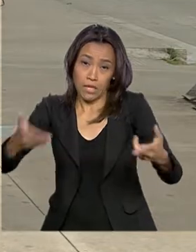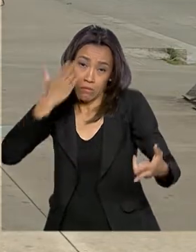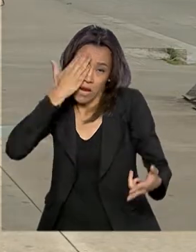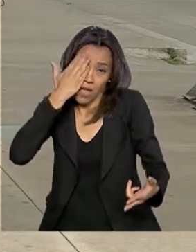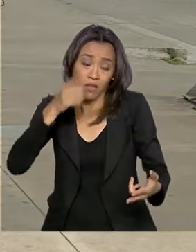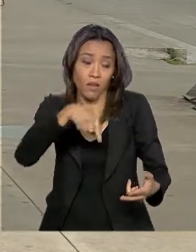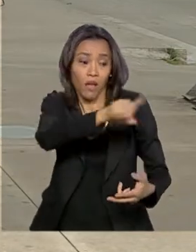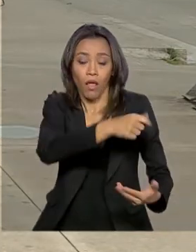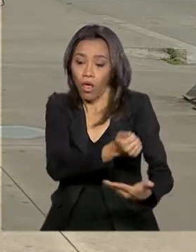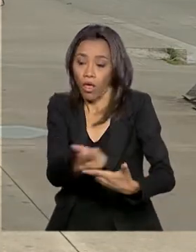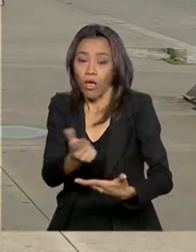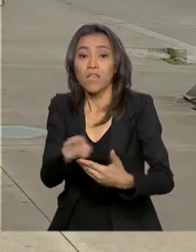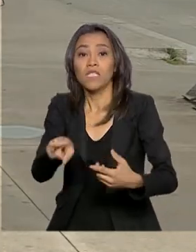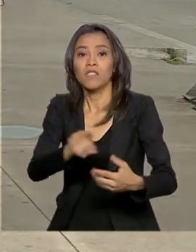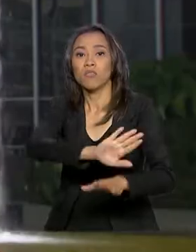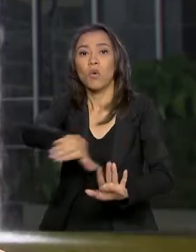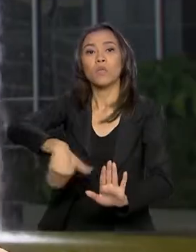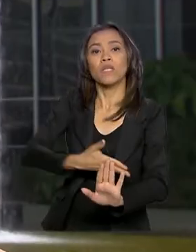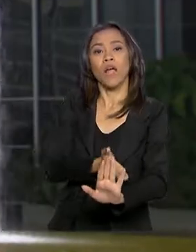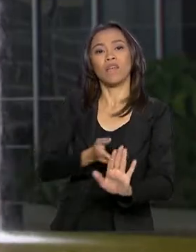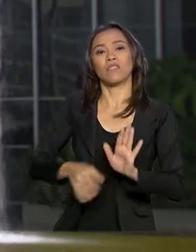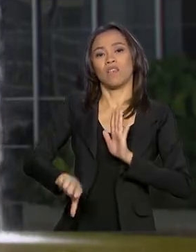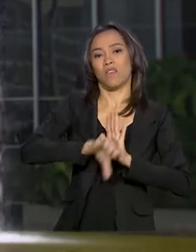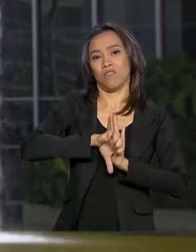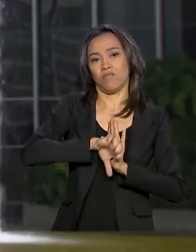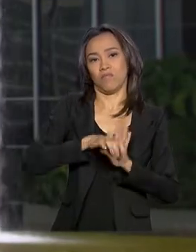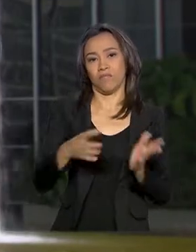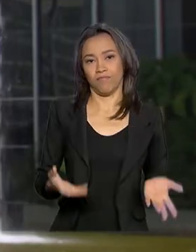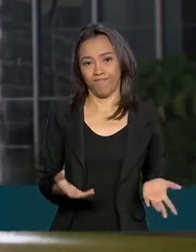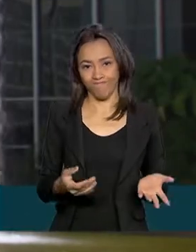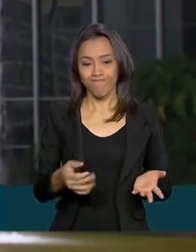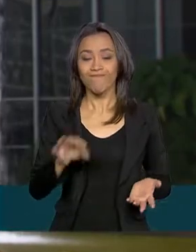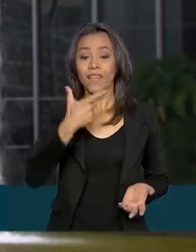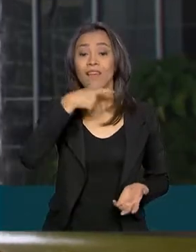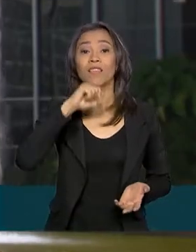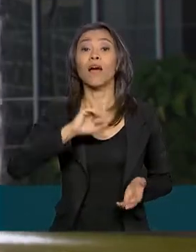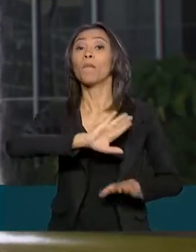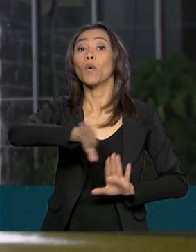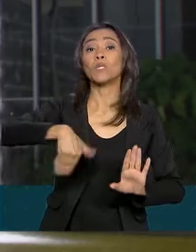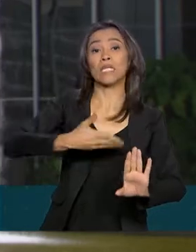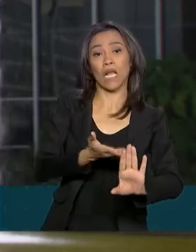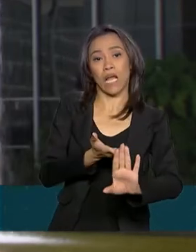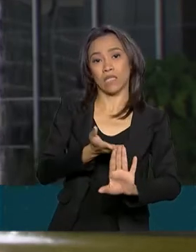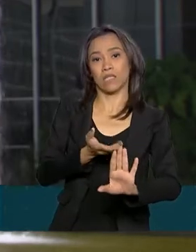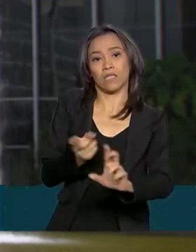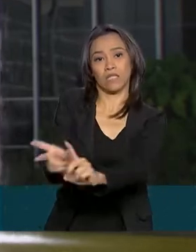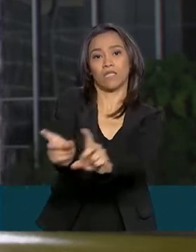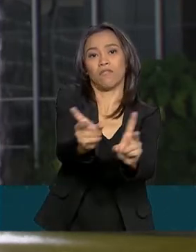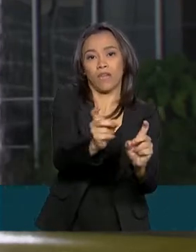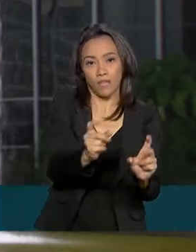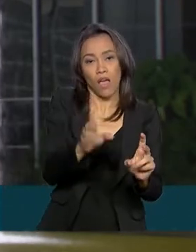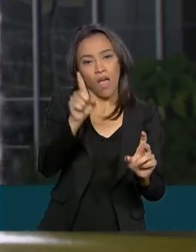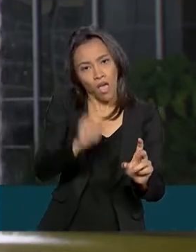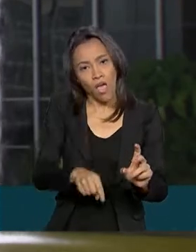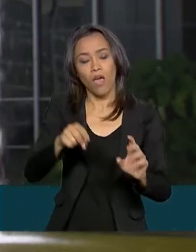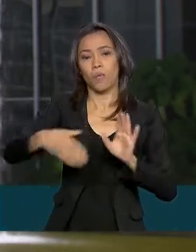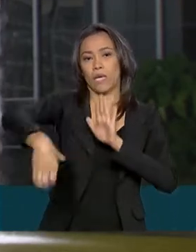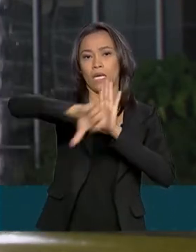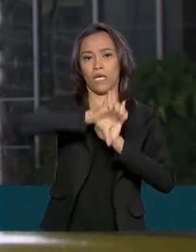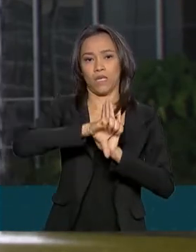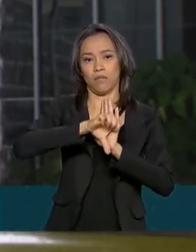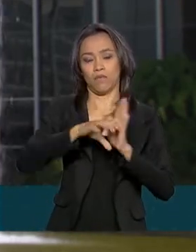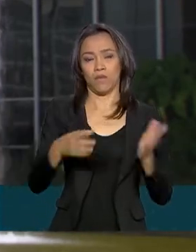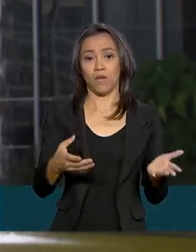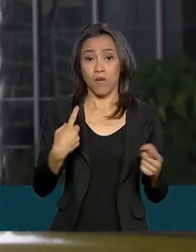alimenta uma rede de crimes. O que está por trás da pirataria? O crime organizado. Então, porque para chegar no